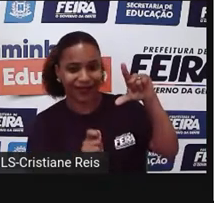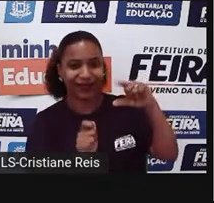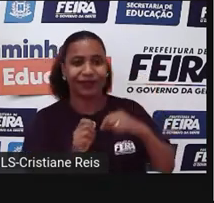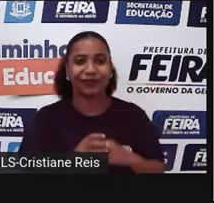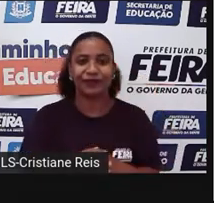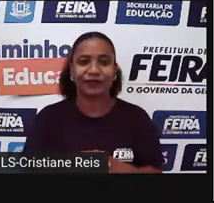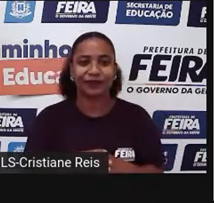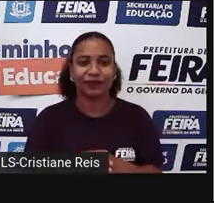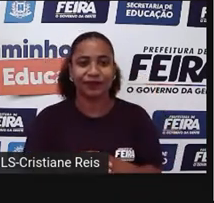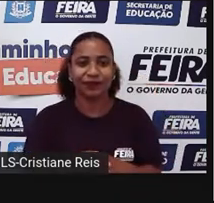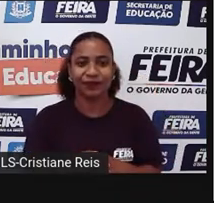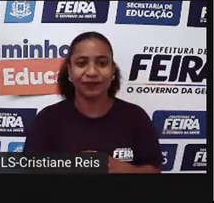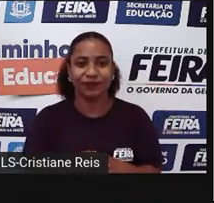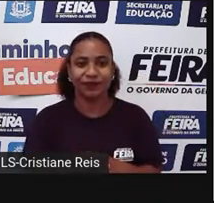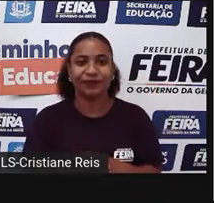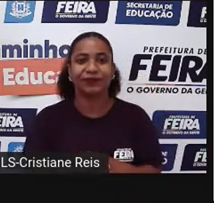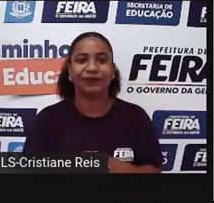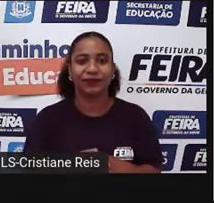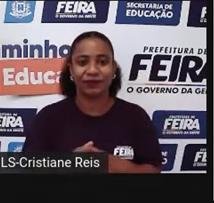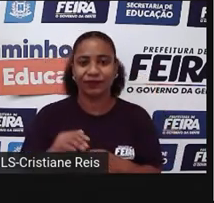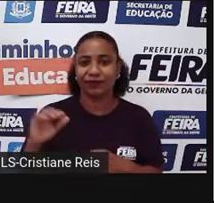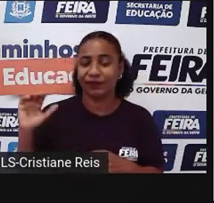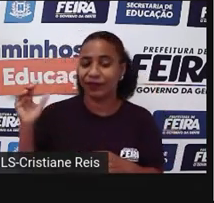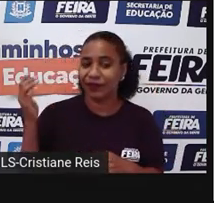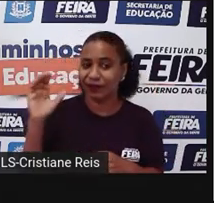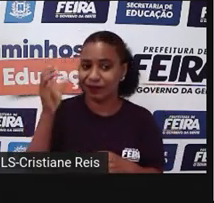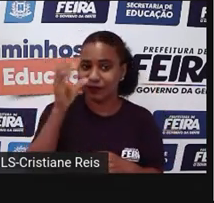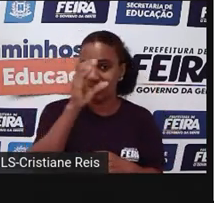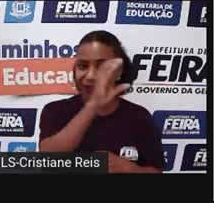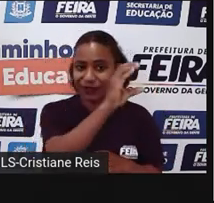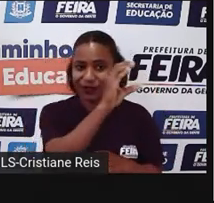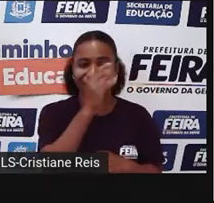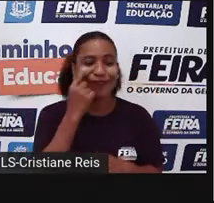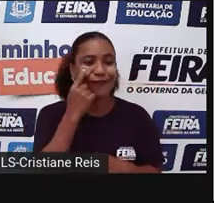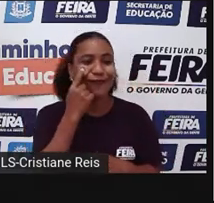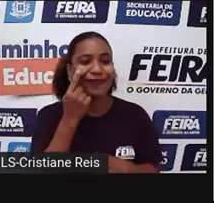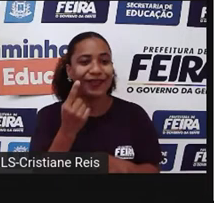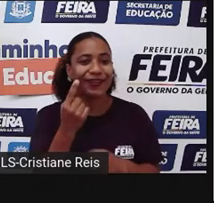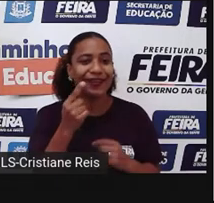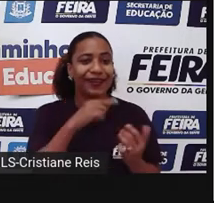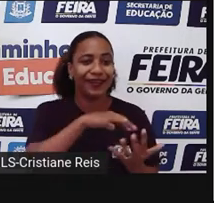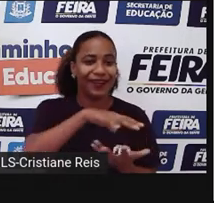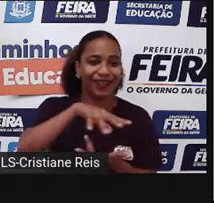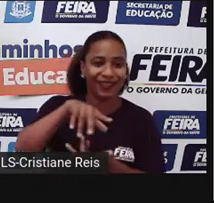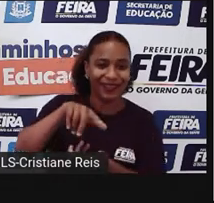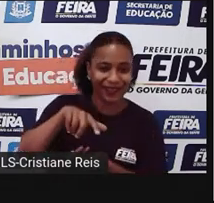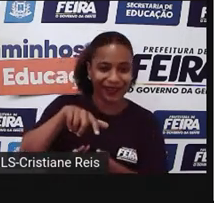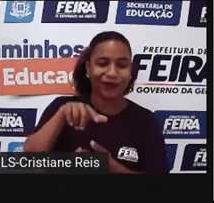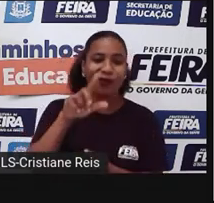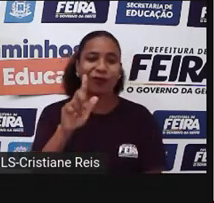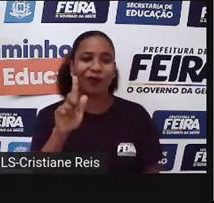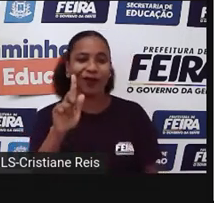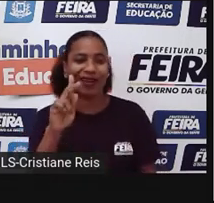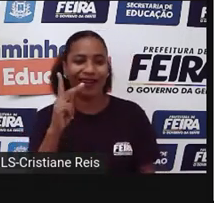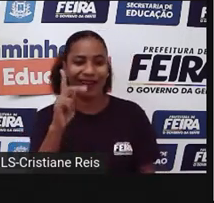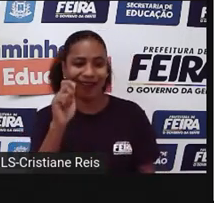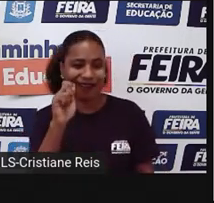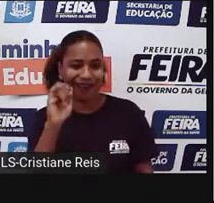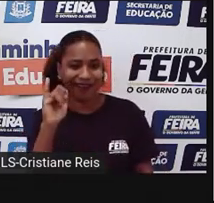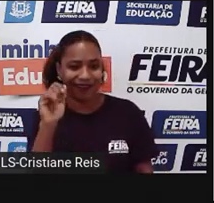Os indígenas, por exemplo, veem a terra como uma grande mãe, né? A Gaia, que tem os seus filhos,